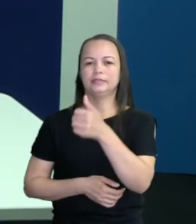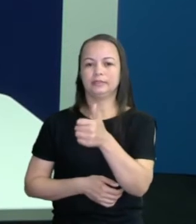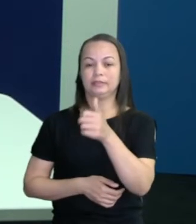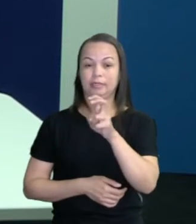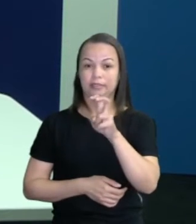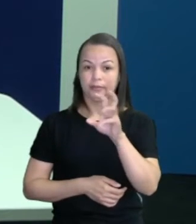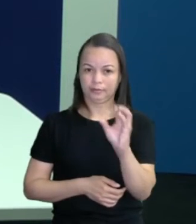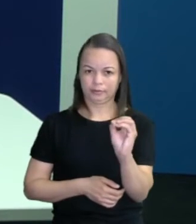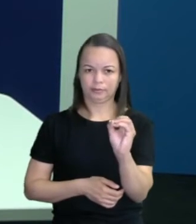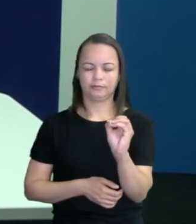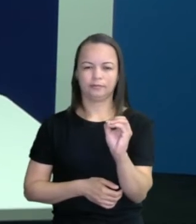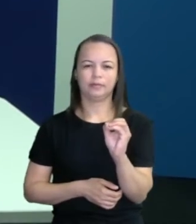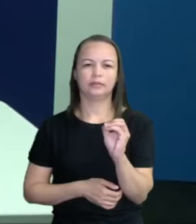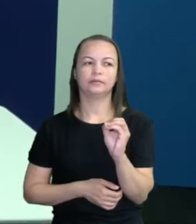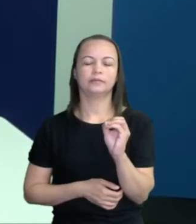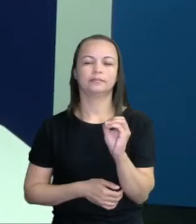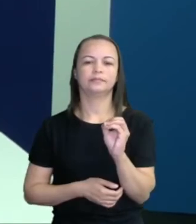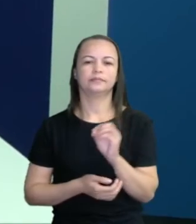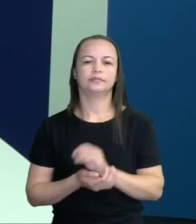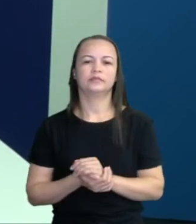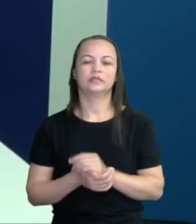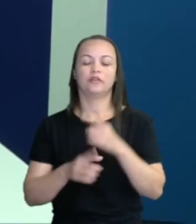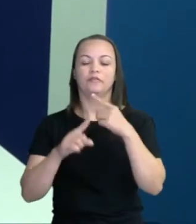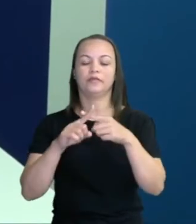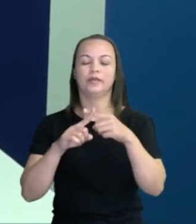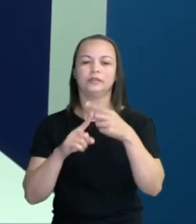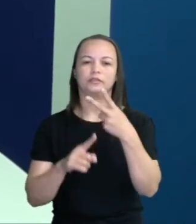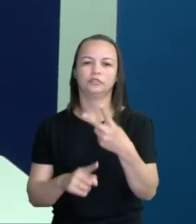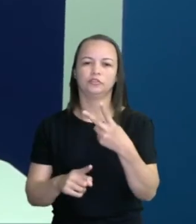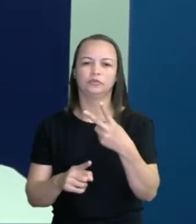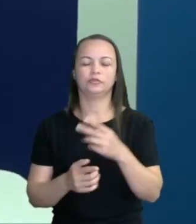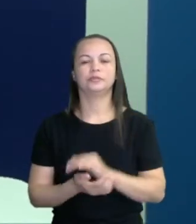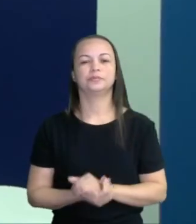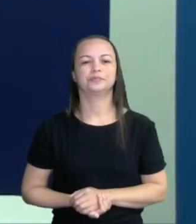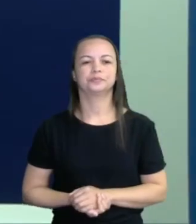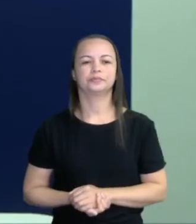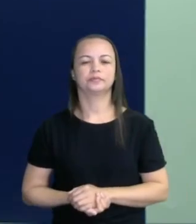Cento e cinquenta vezes dois.